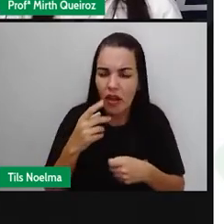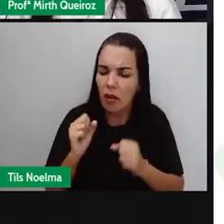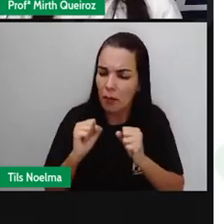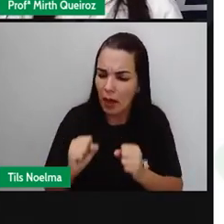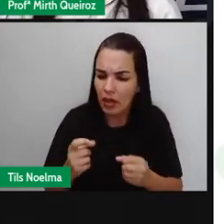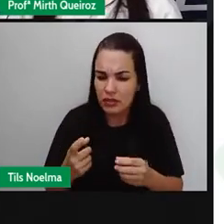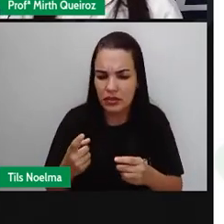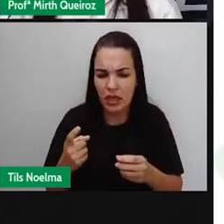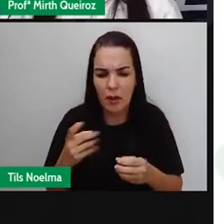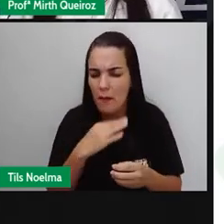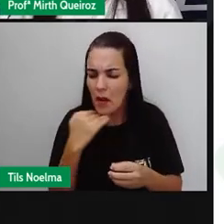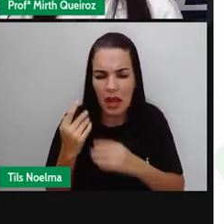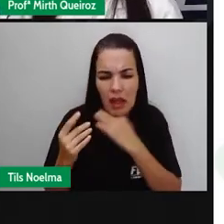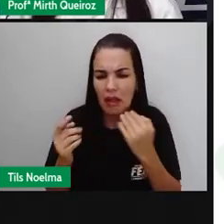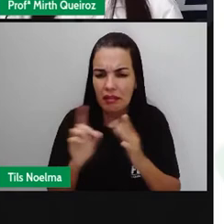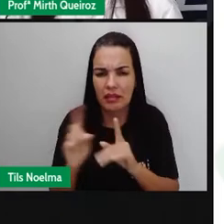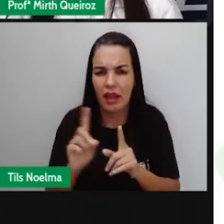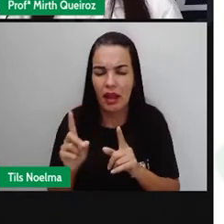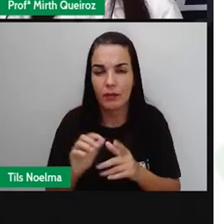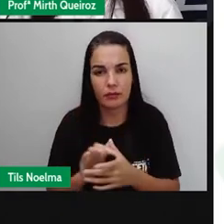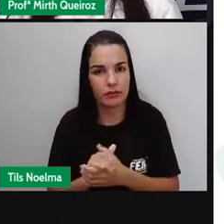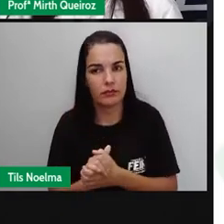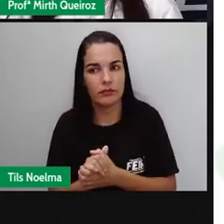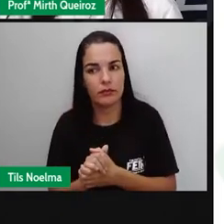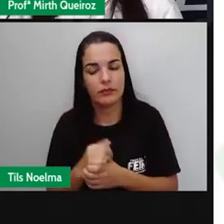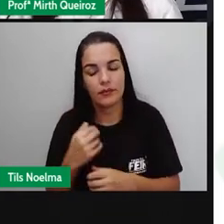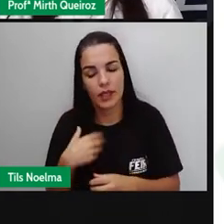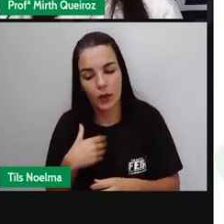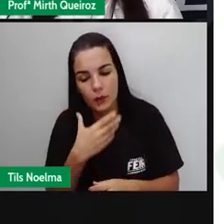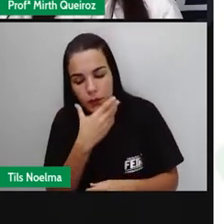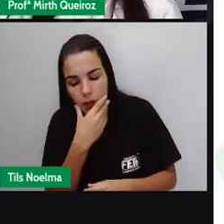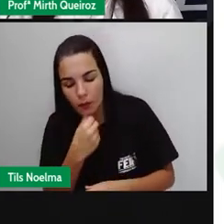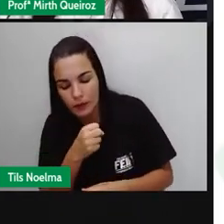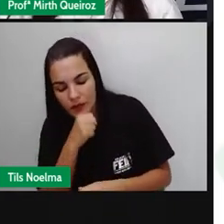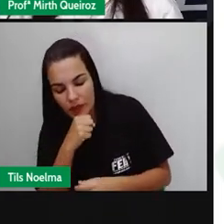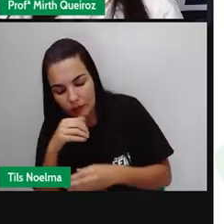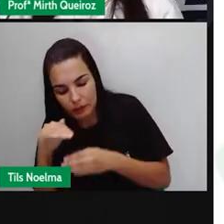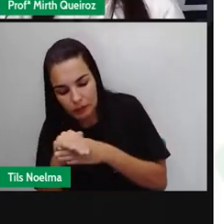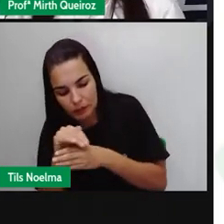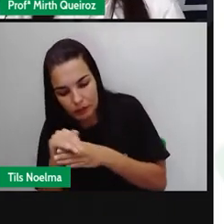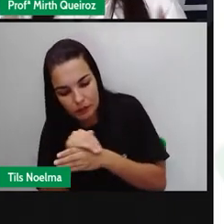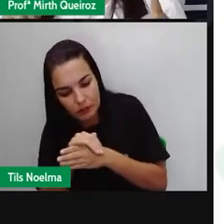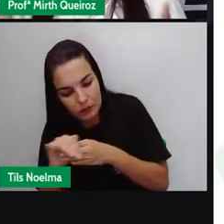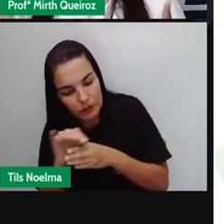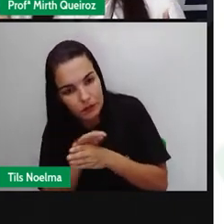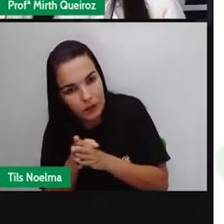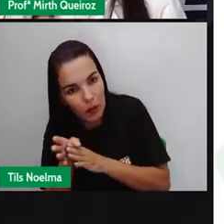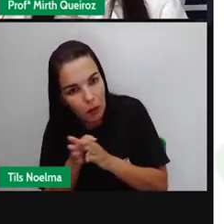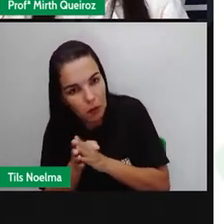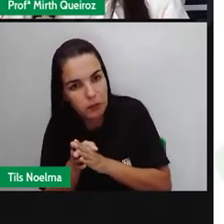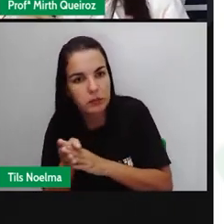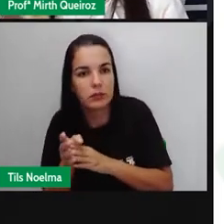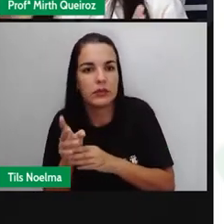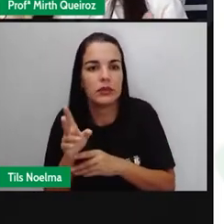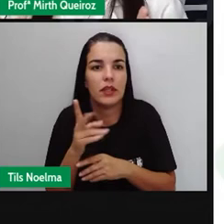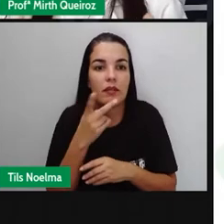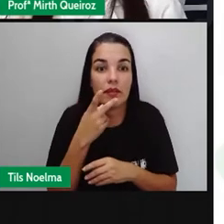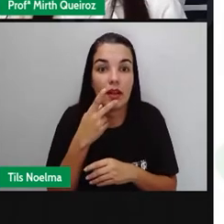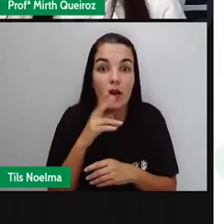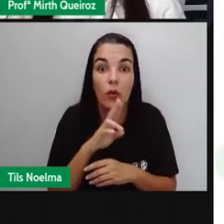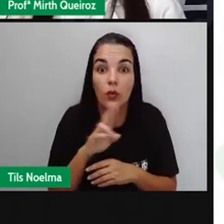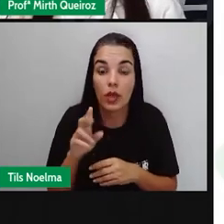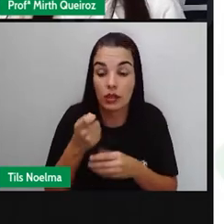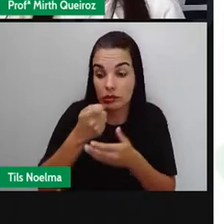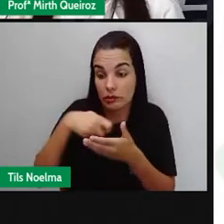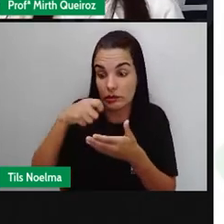voltaria, que ele não morreria. Aí o conselheiro do reino pegou lá, onde ele tinha escrito